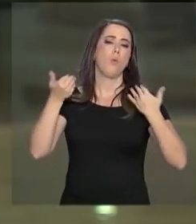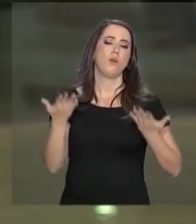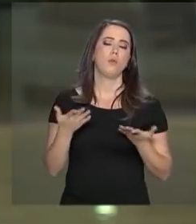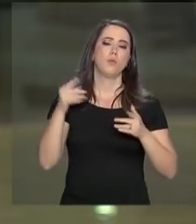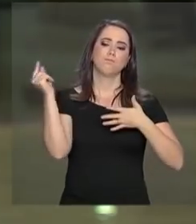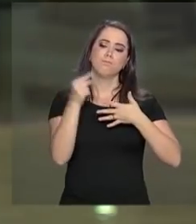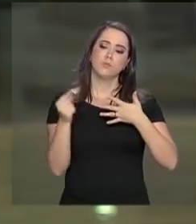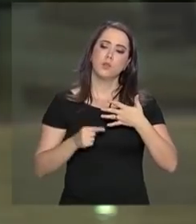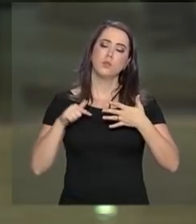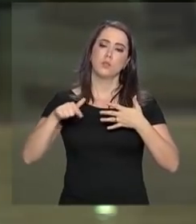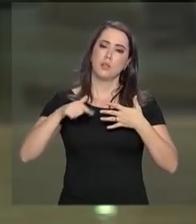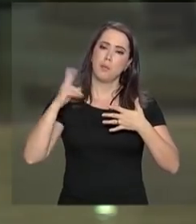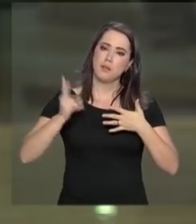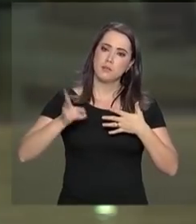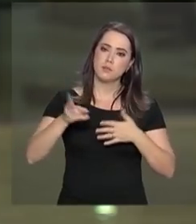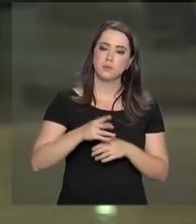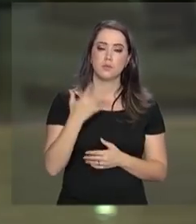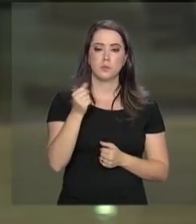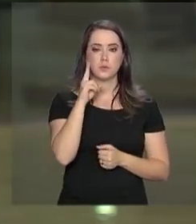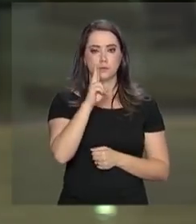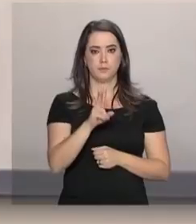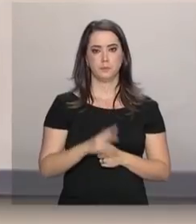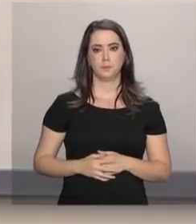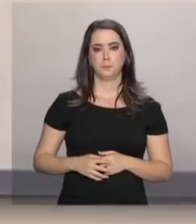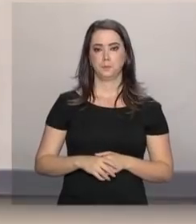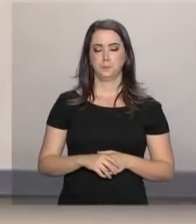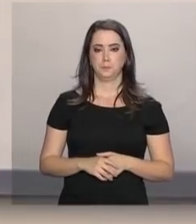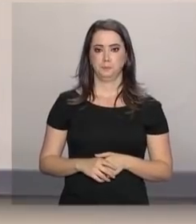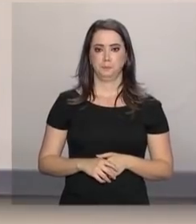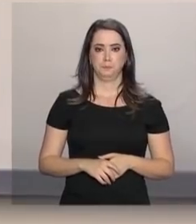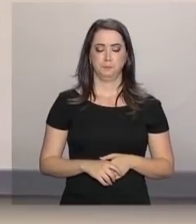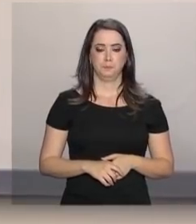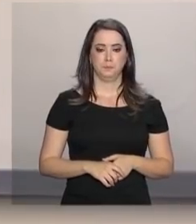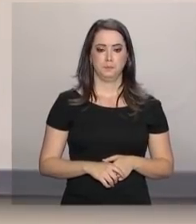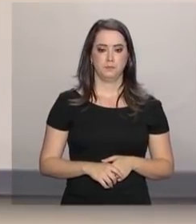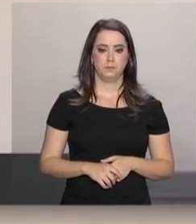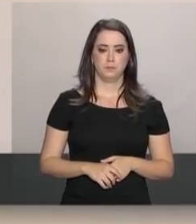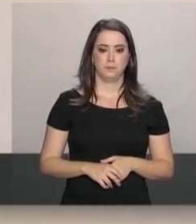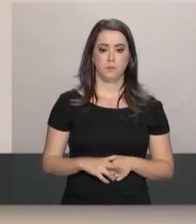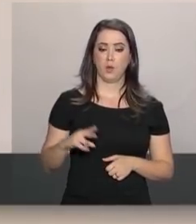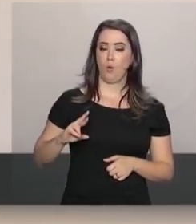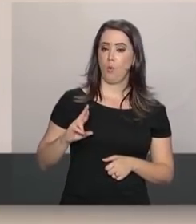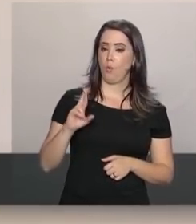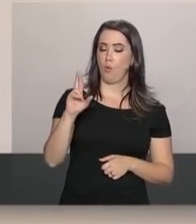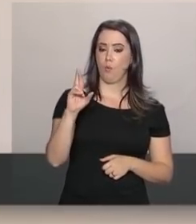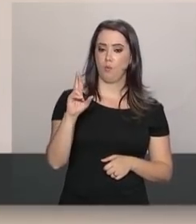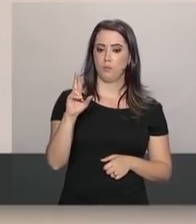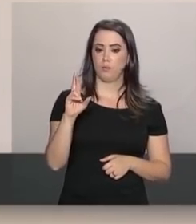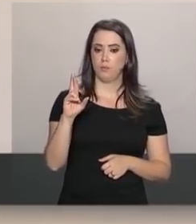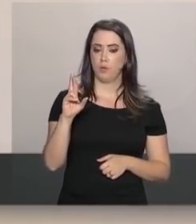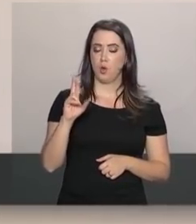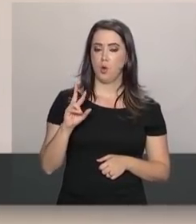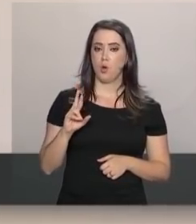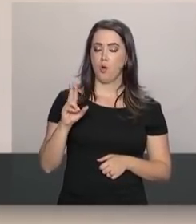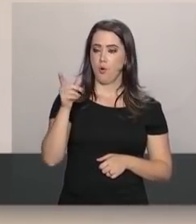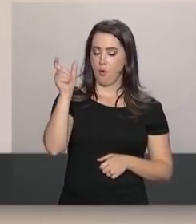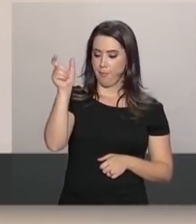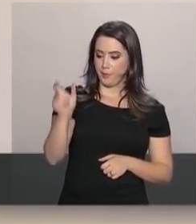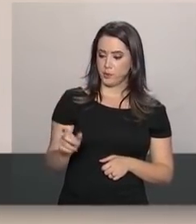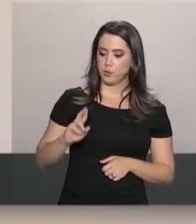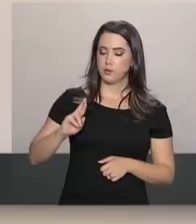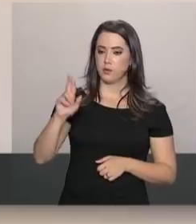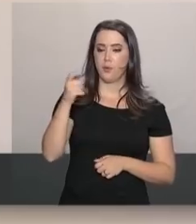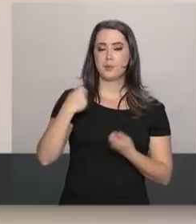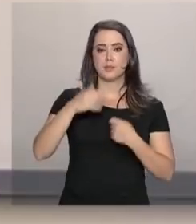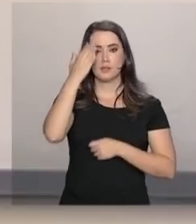procedimento padrão, né? Vamos ouvi-lo. A autoridade tem que se acostumar a esse ritual,